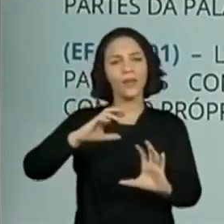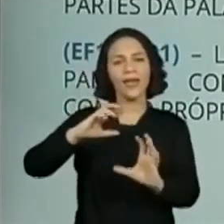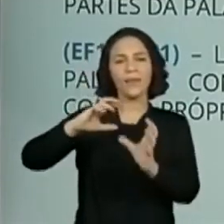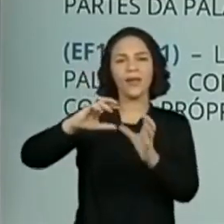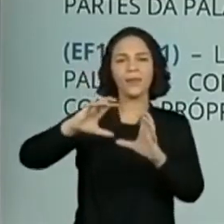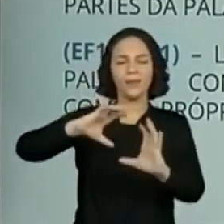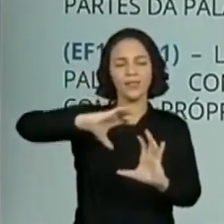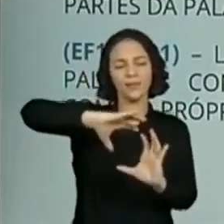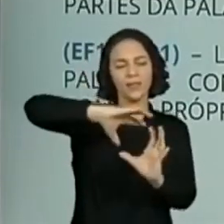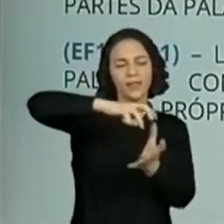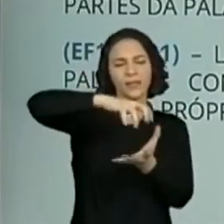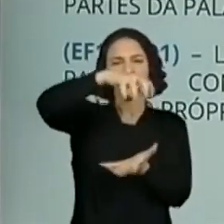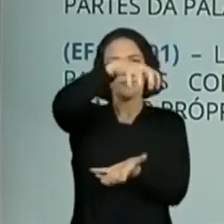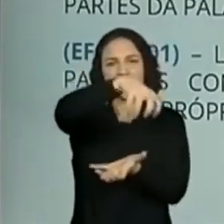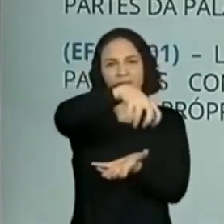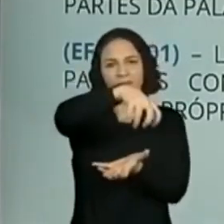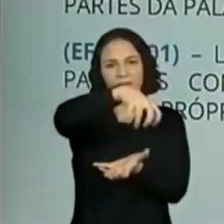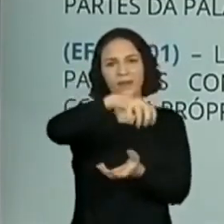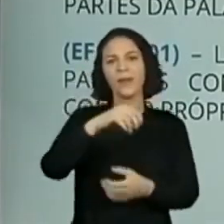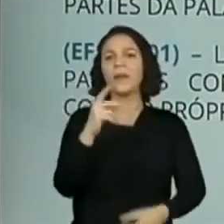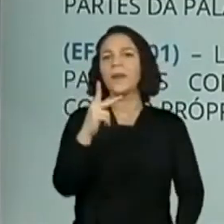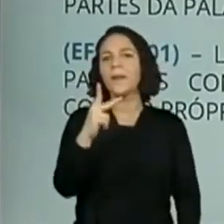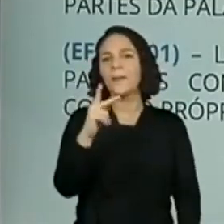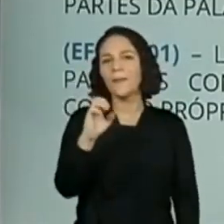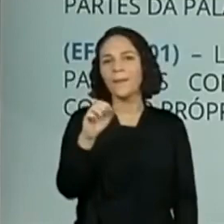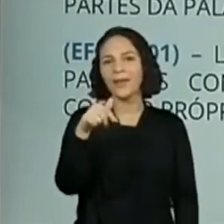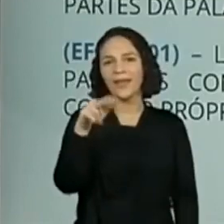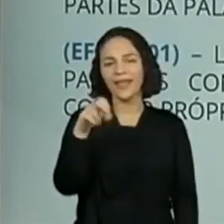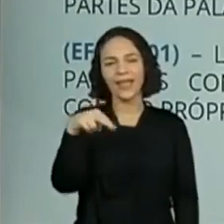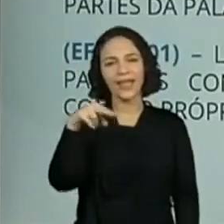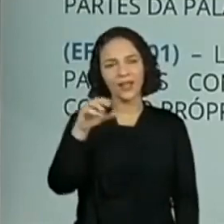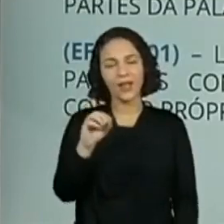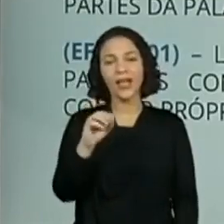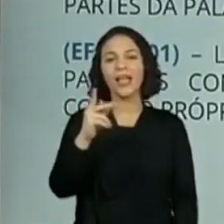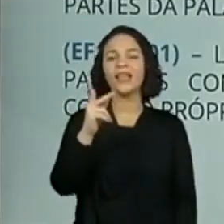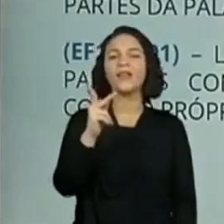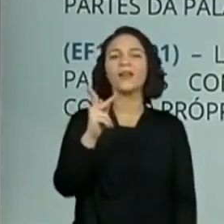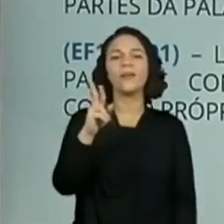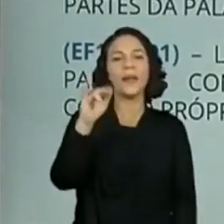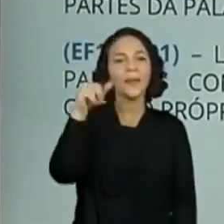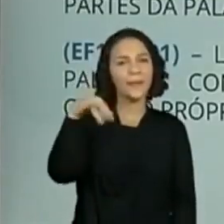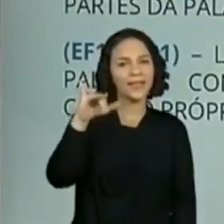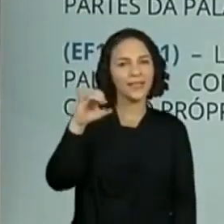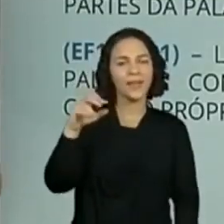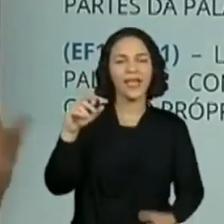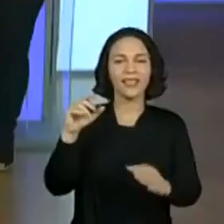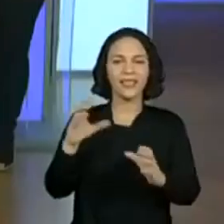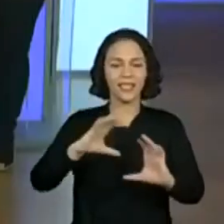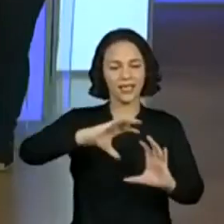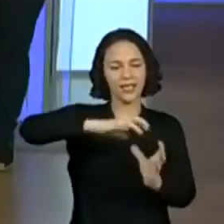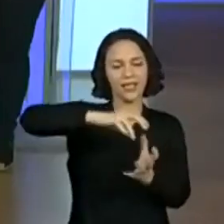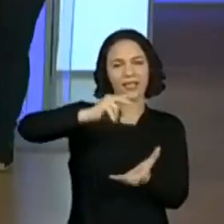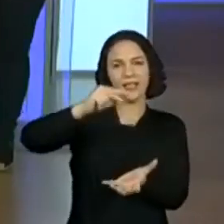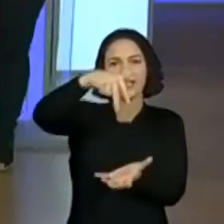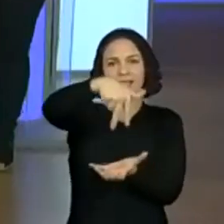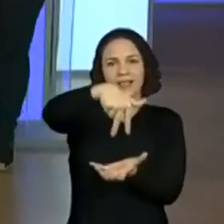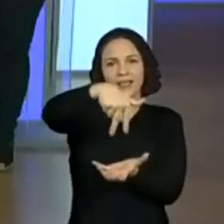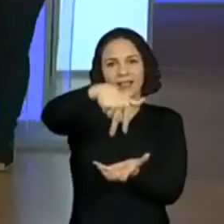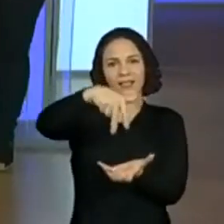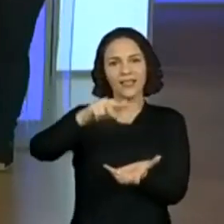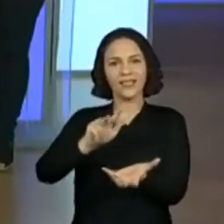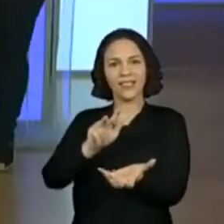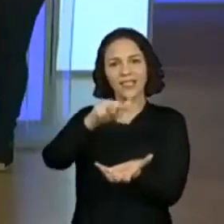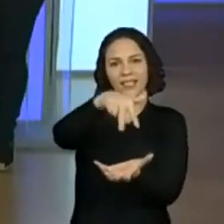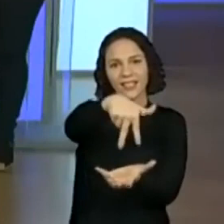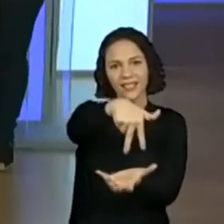li várias vezes, porque diz que é um livro que a gente lê em vários momentos da vida. Certo, professora Viviane? Isso. também já li várias vezes e acho que a